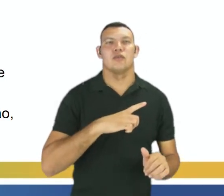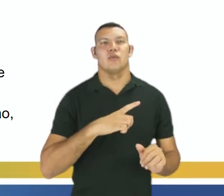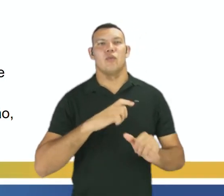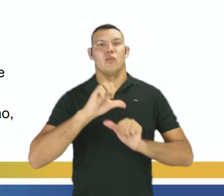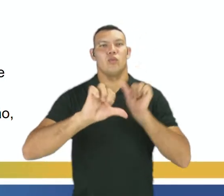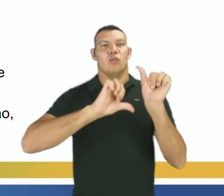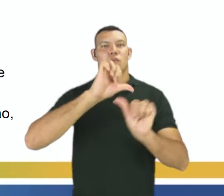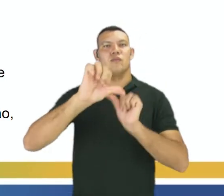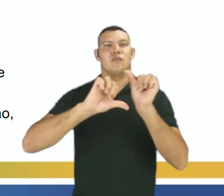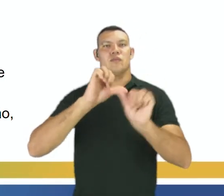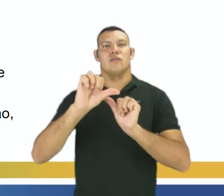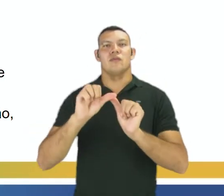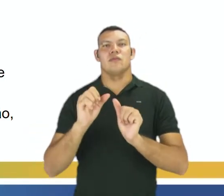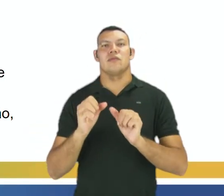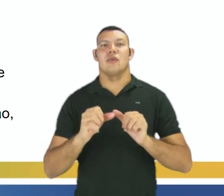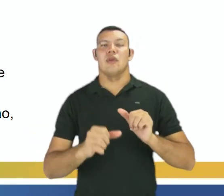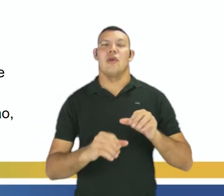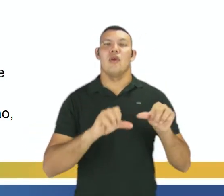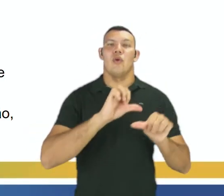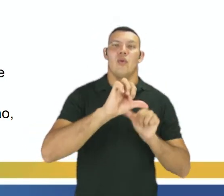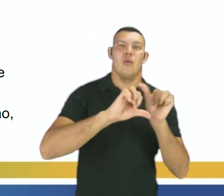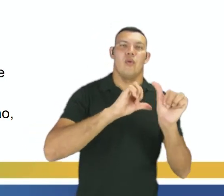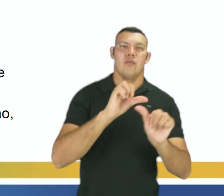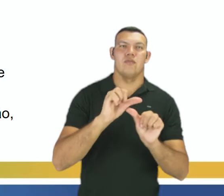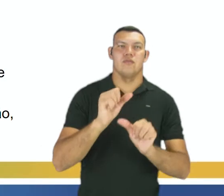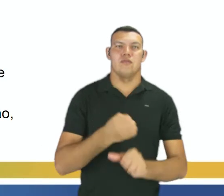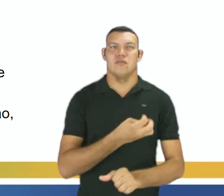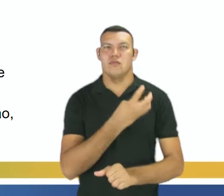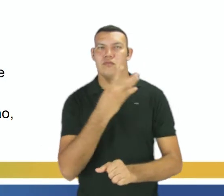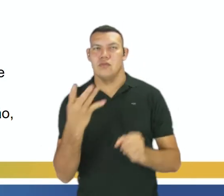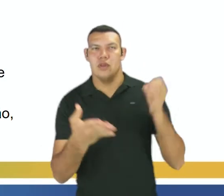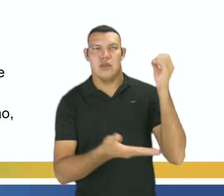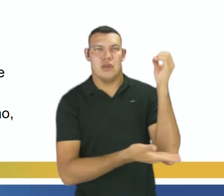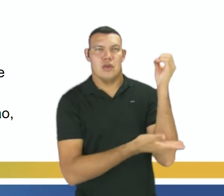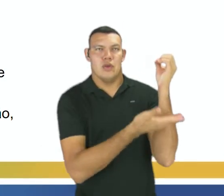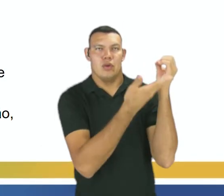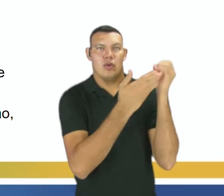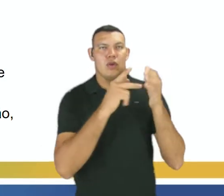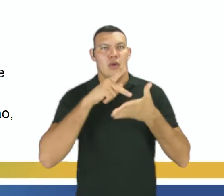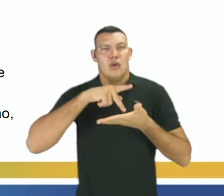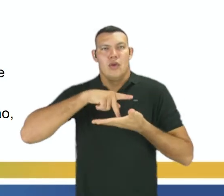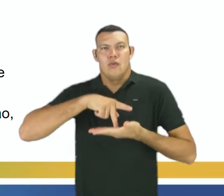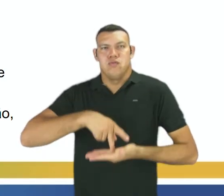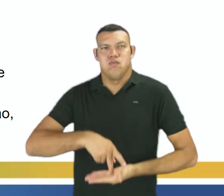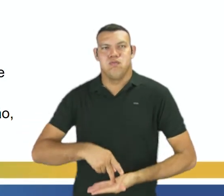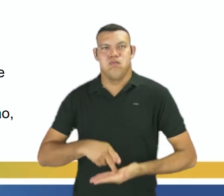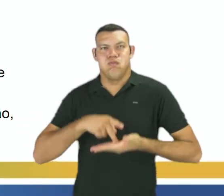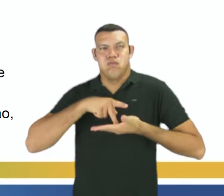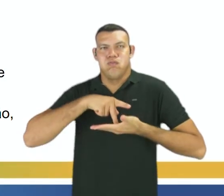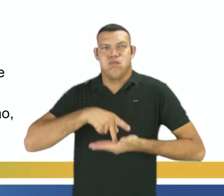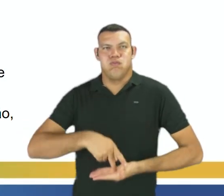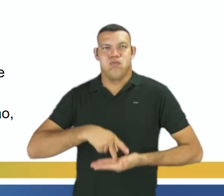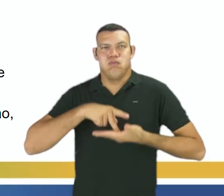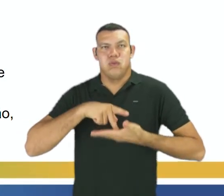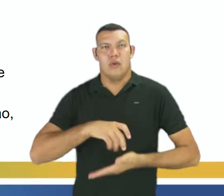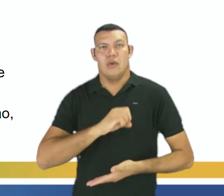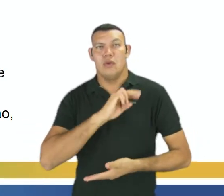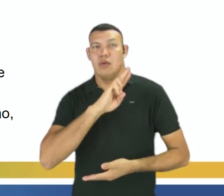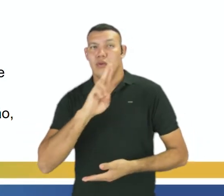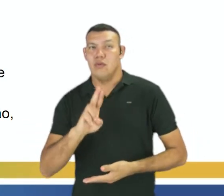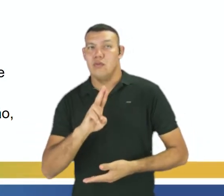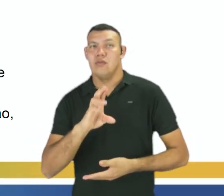pressão e o uso de catalisadores. Lembrando que essa alteração ocorre no equilíbrio